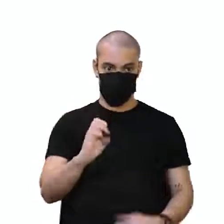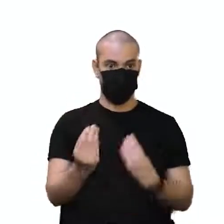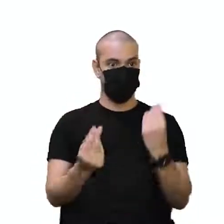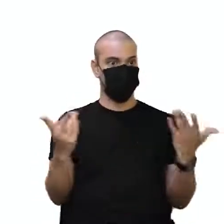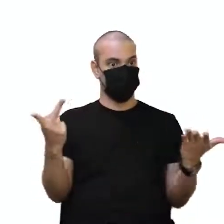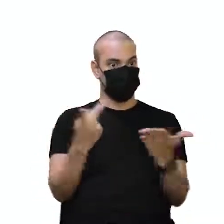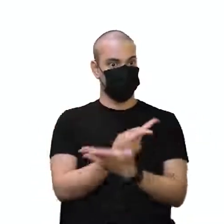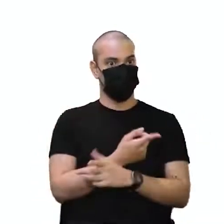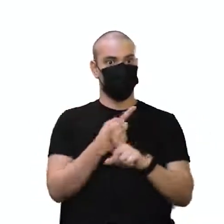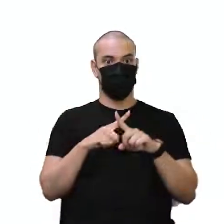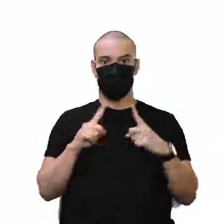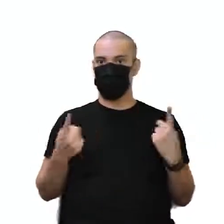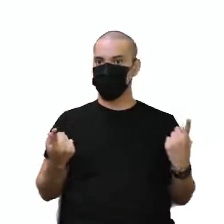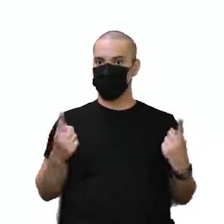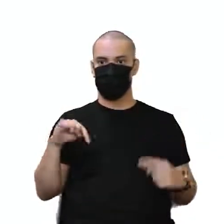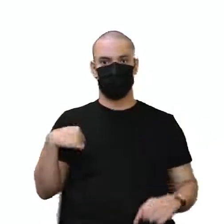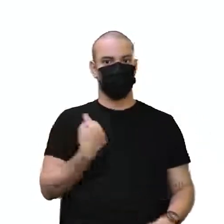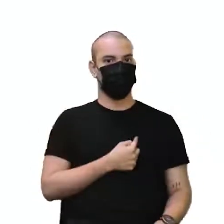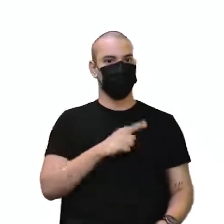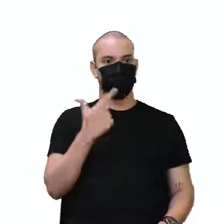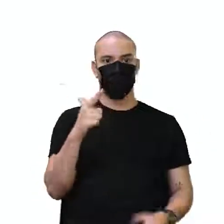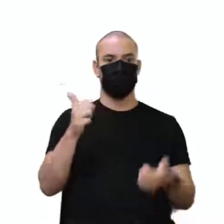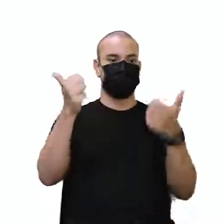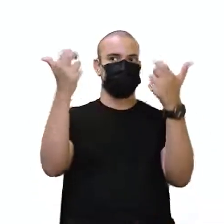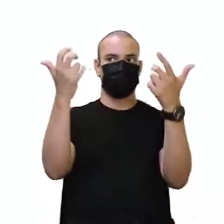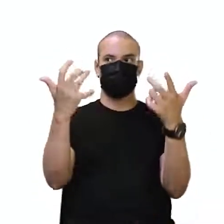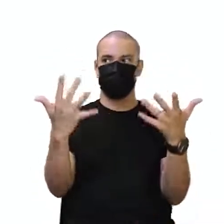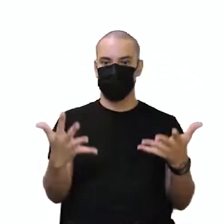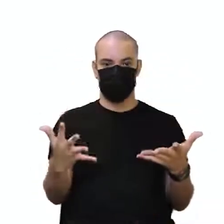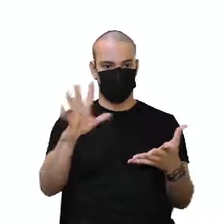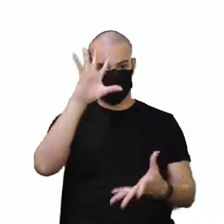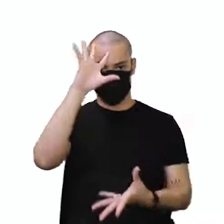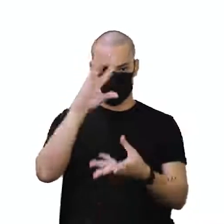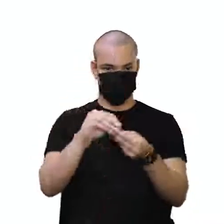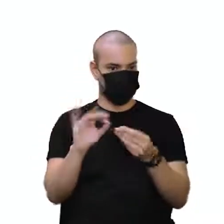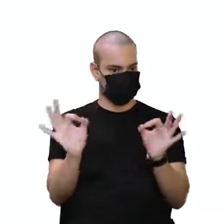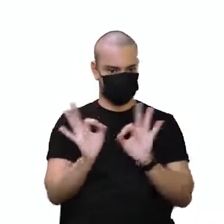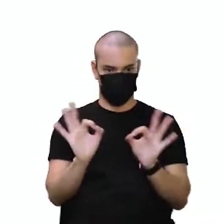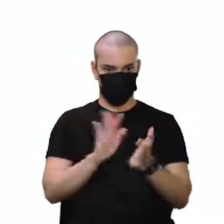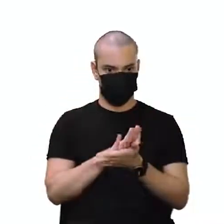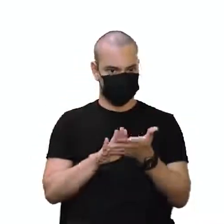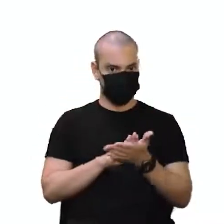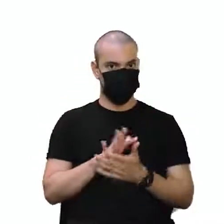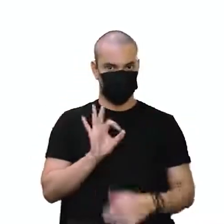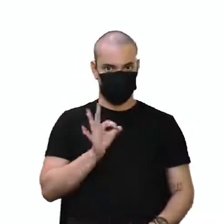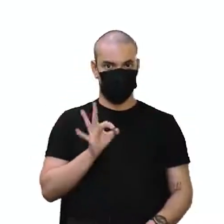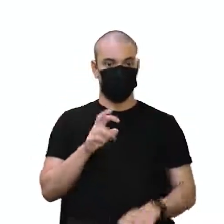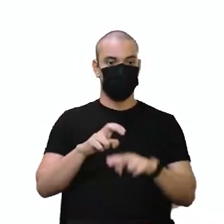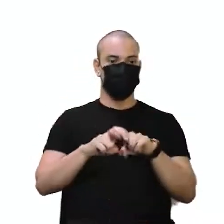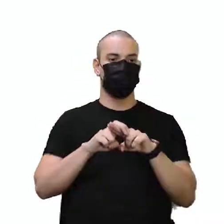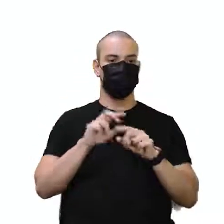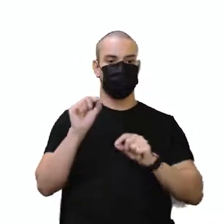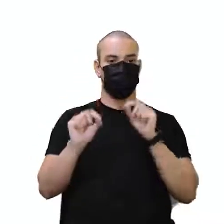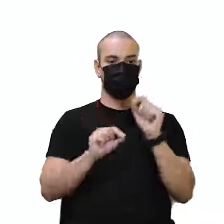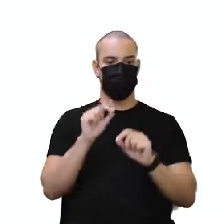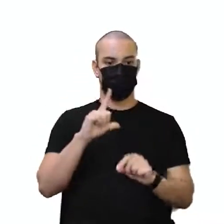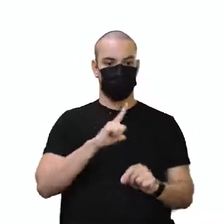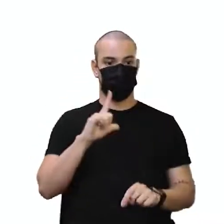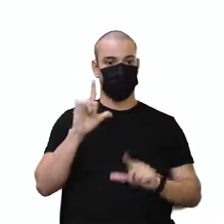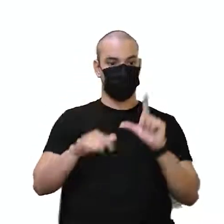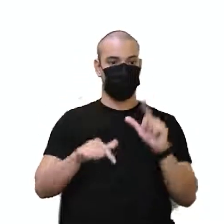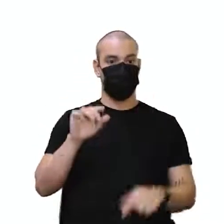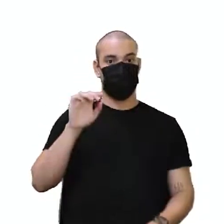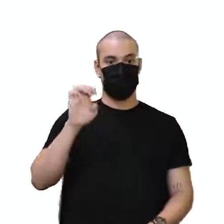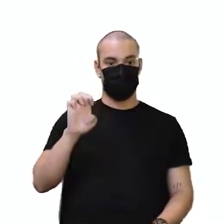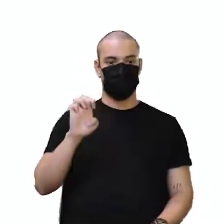embrionários, mas a gente não dá, eles não tinham essa compreensão ainda, tá? Não tinham, não. E aí, a gente tem na letra E,